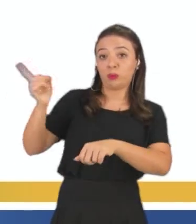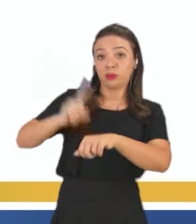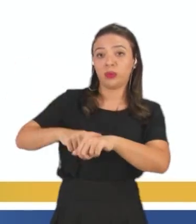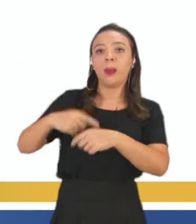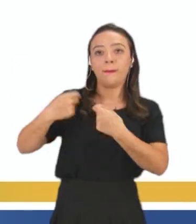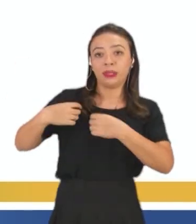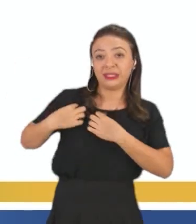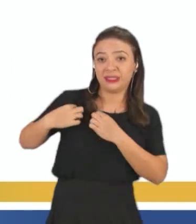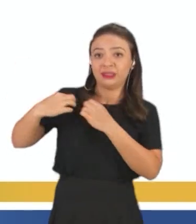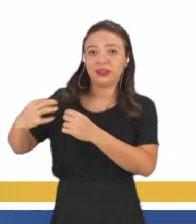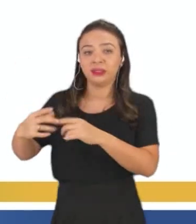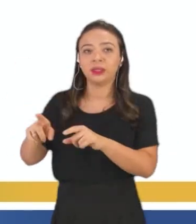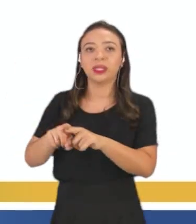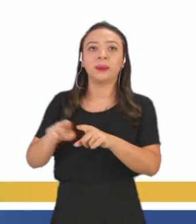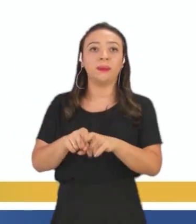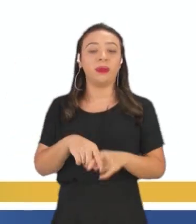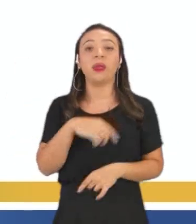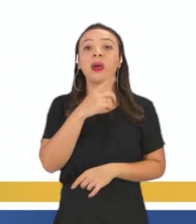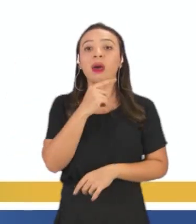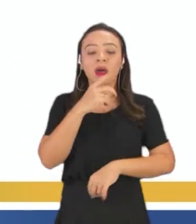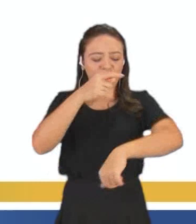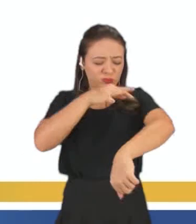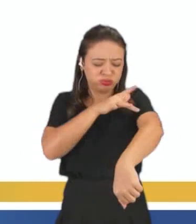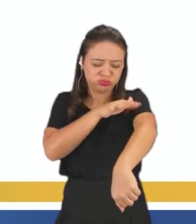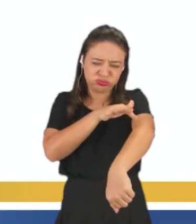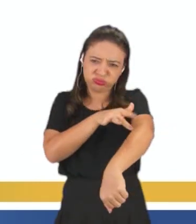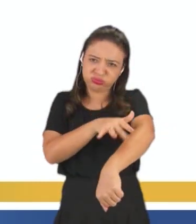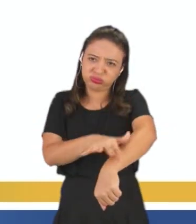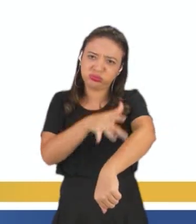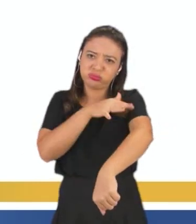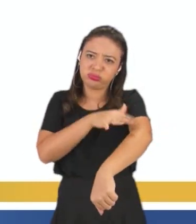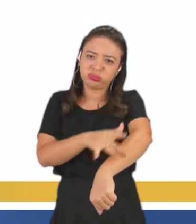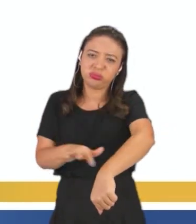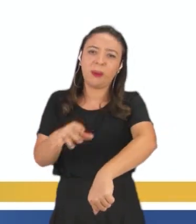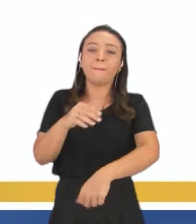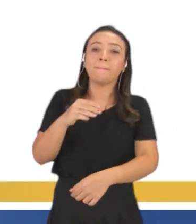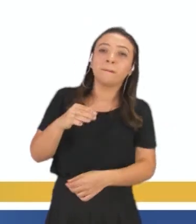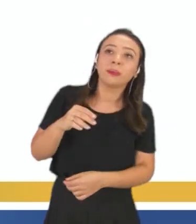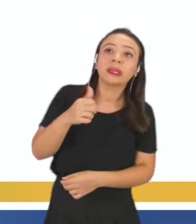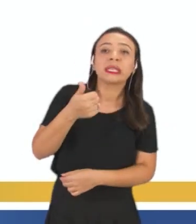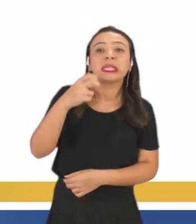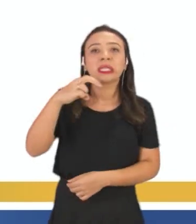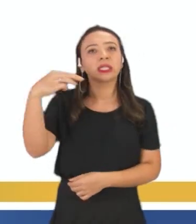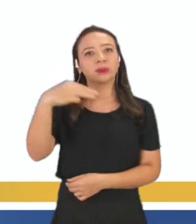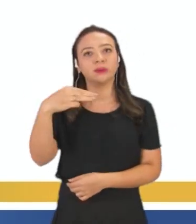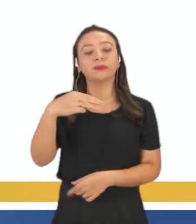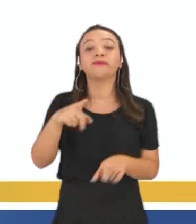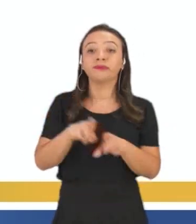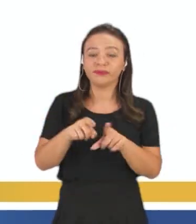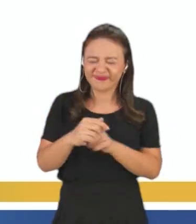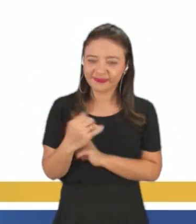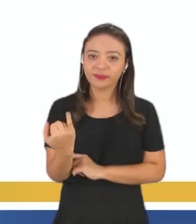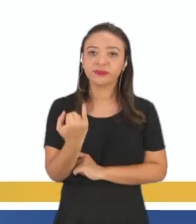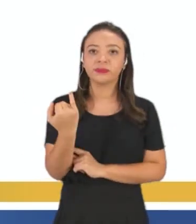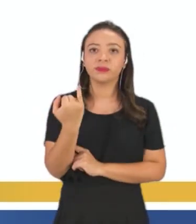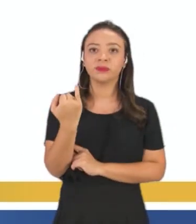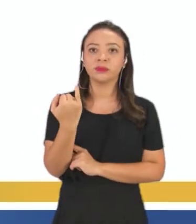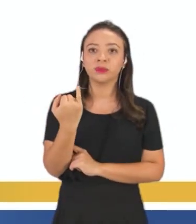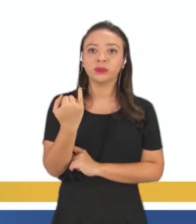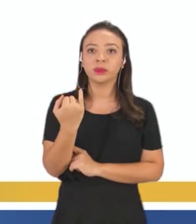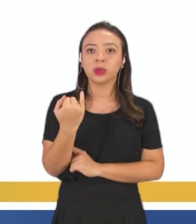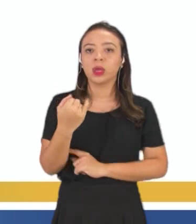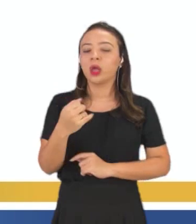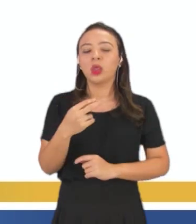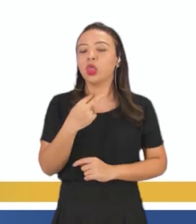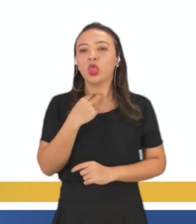afetada deve ser lavada com água corrente por no mínimo 15 minutos. Uma coisa importante, não aplique nenhum